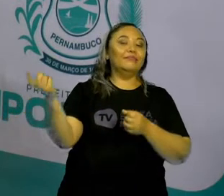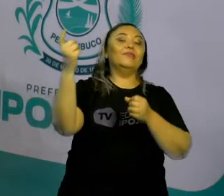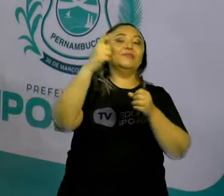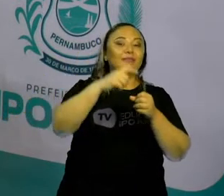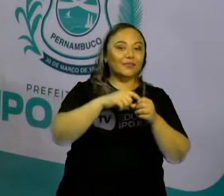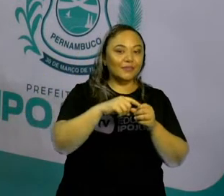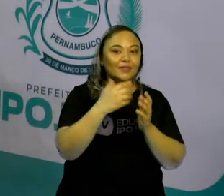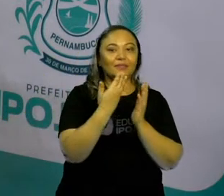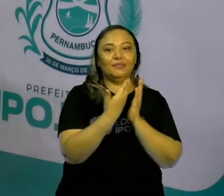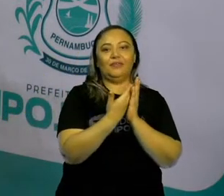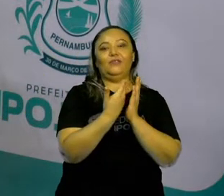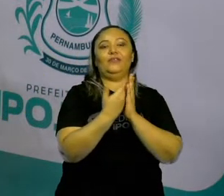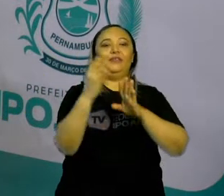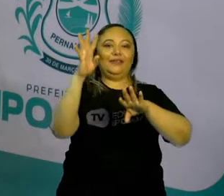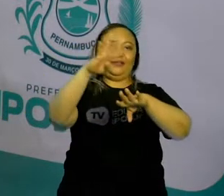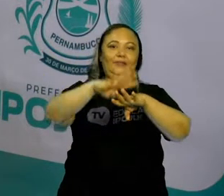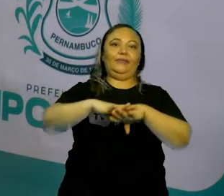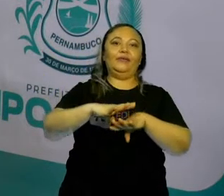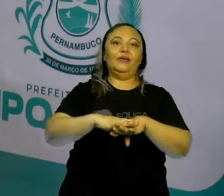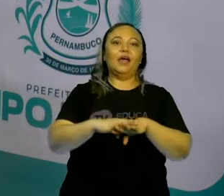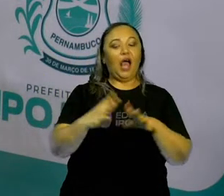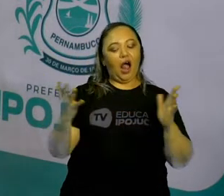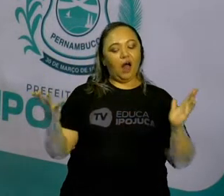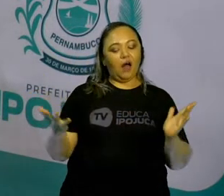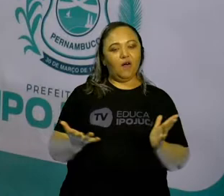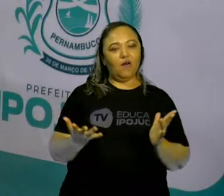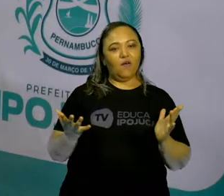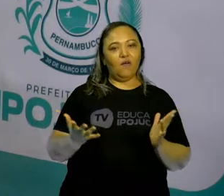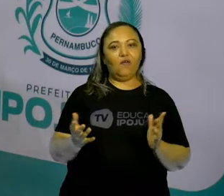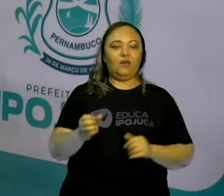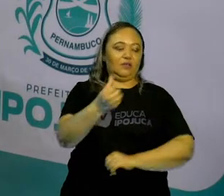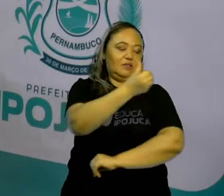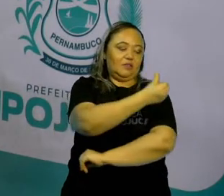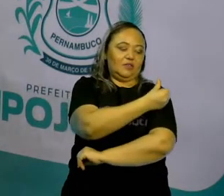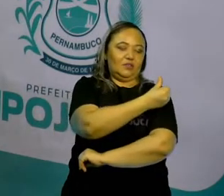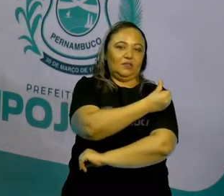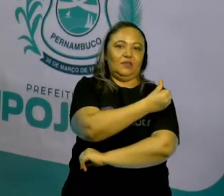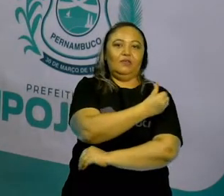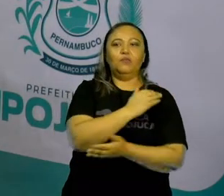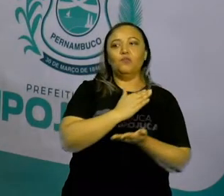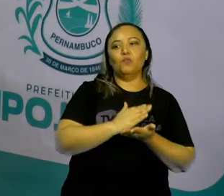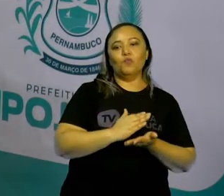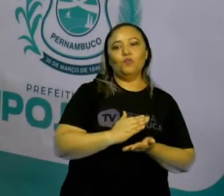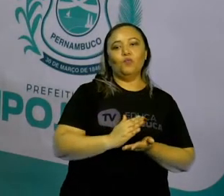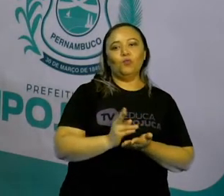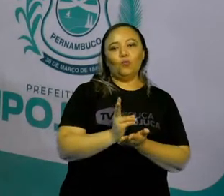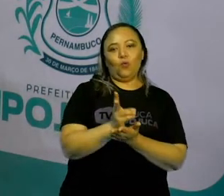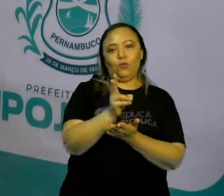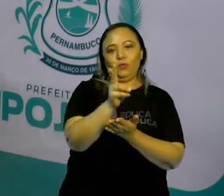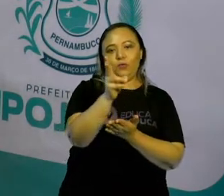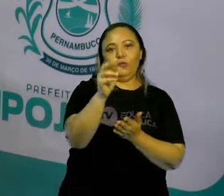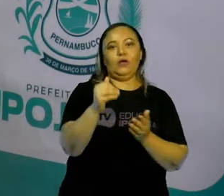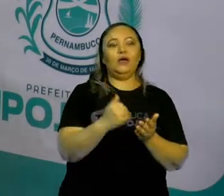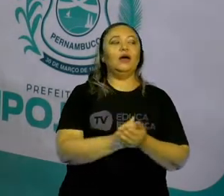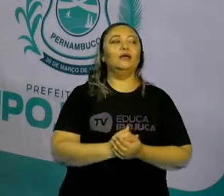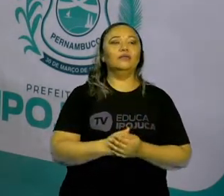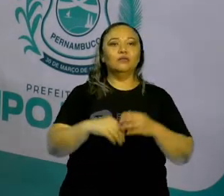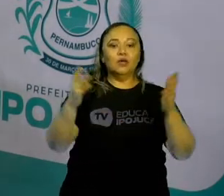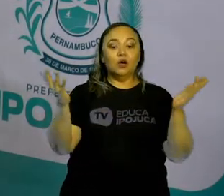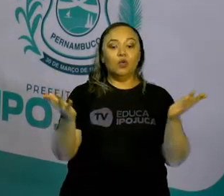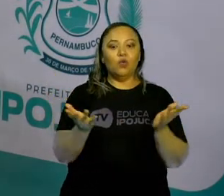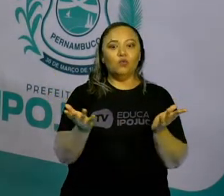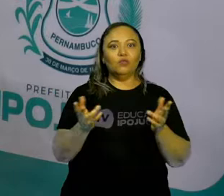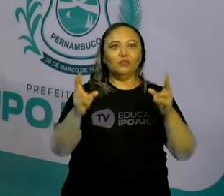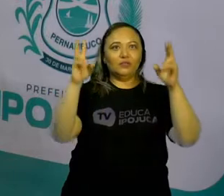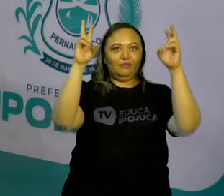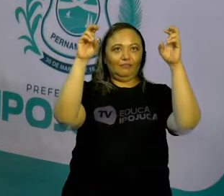aulas de matemática e agora vocês do sexto ano vão acompanhar aqui comigo o nosso assunto de hoje.